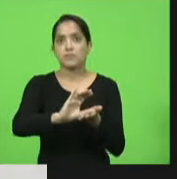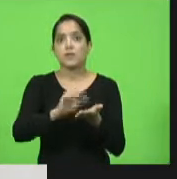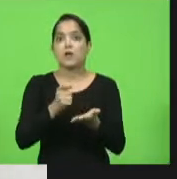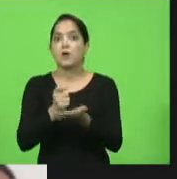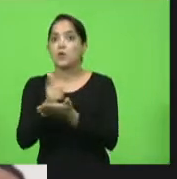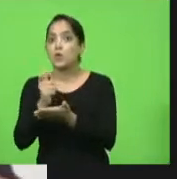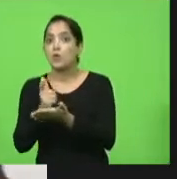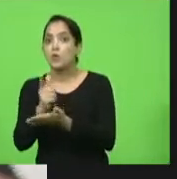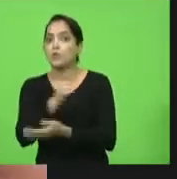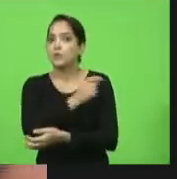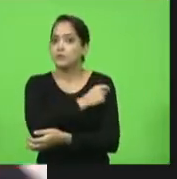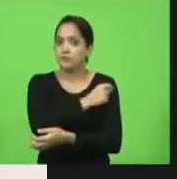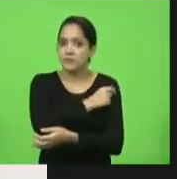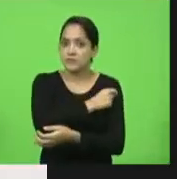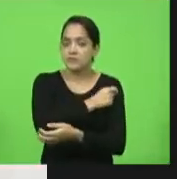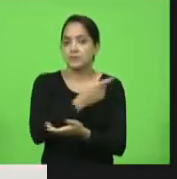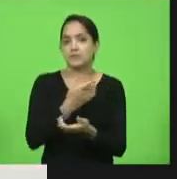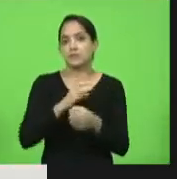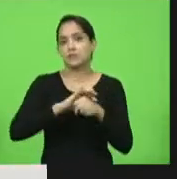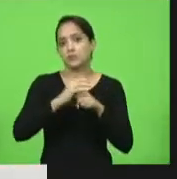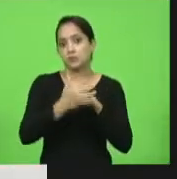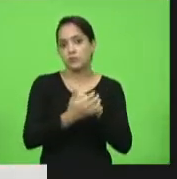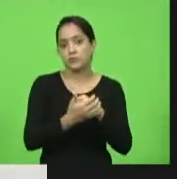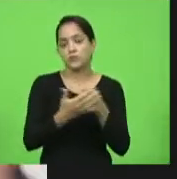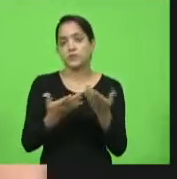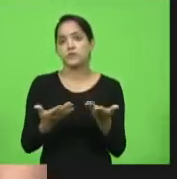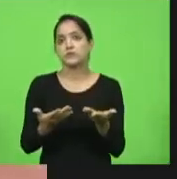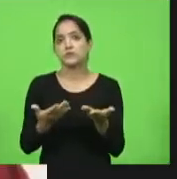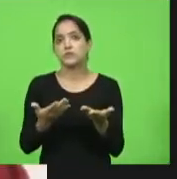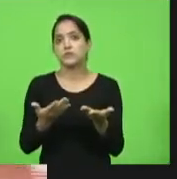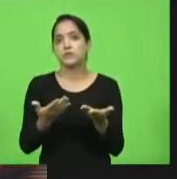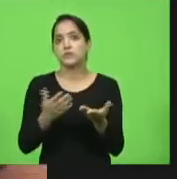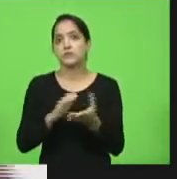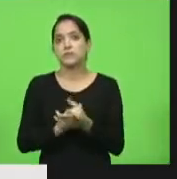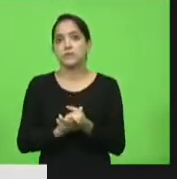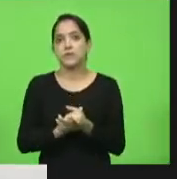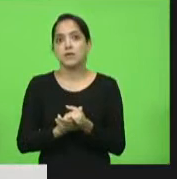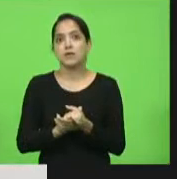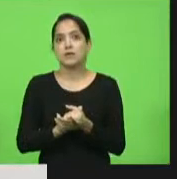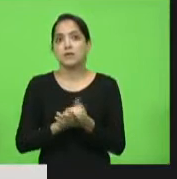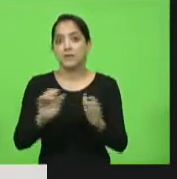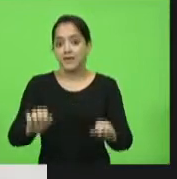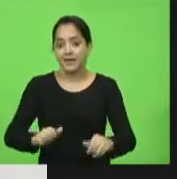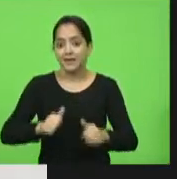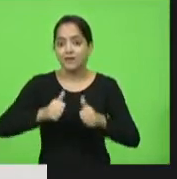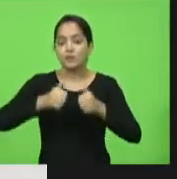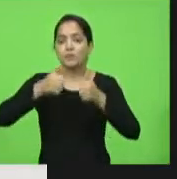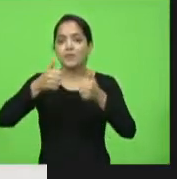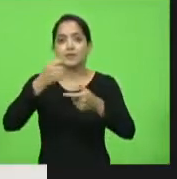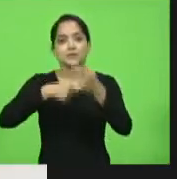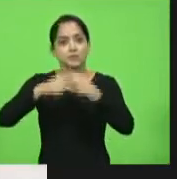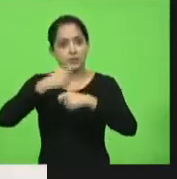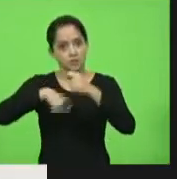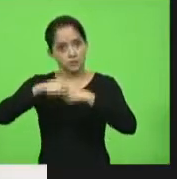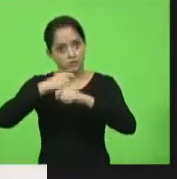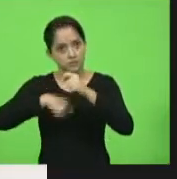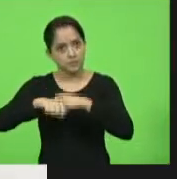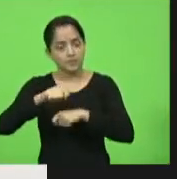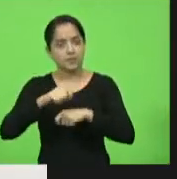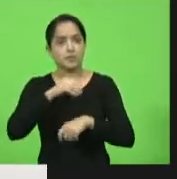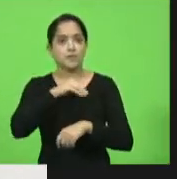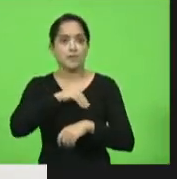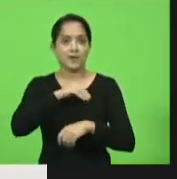vacinas contra o covid-19 para a recuperação da economia e uma renda